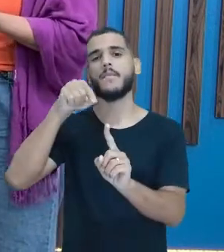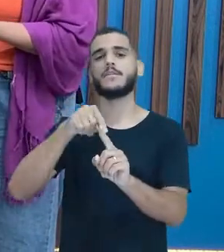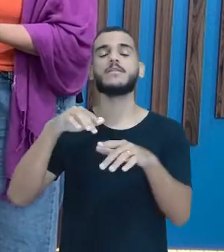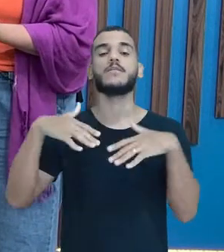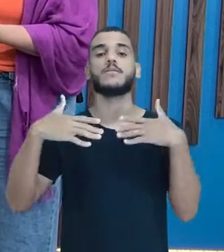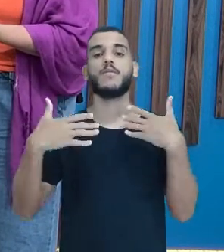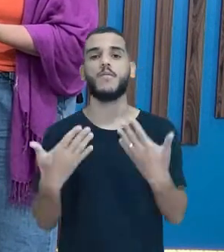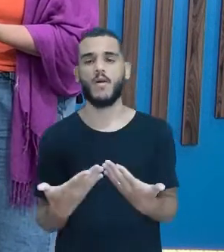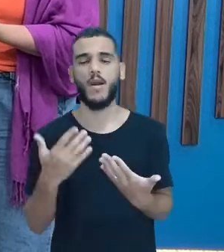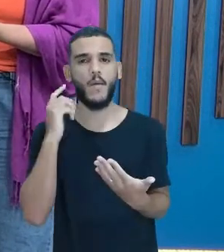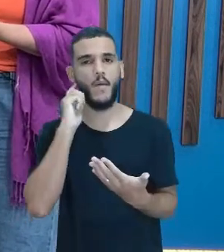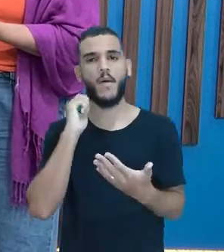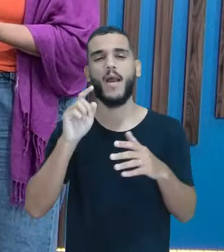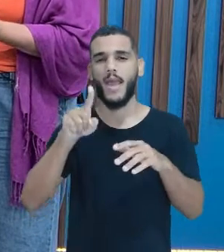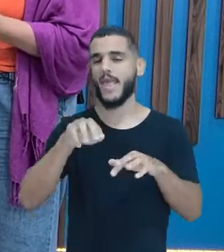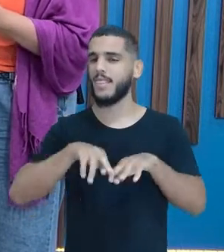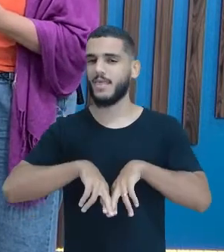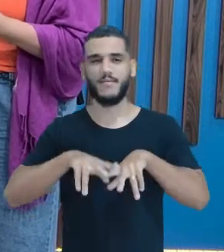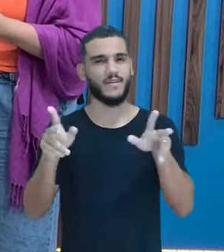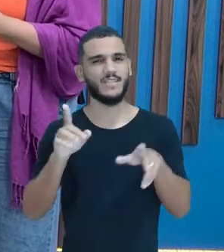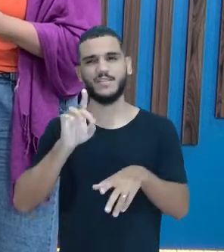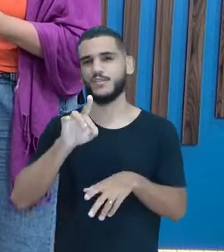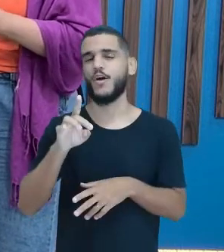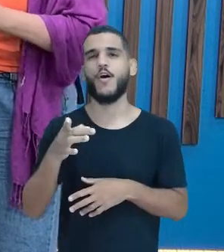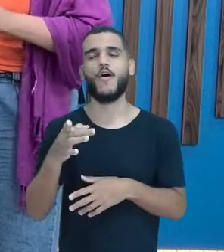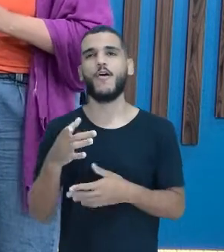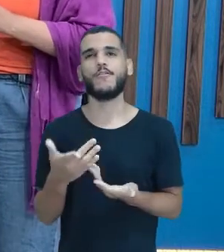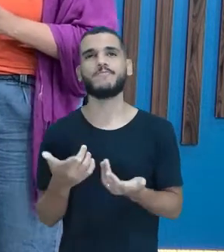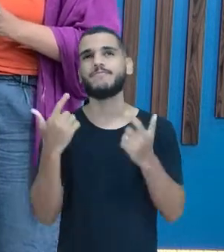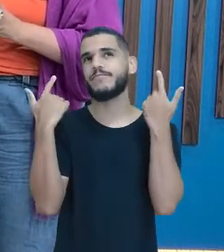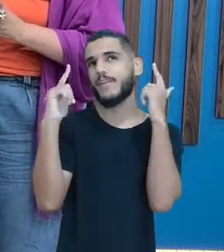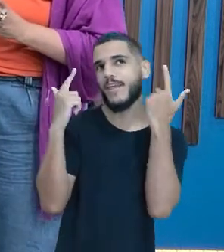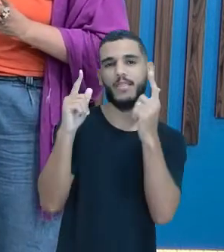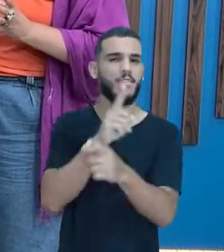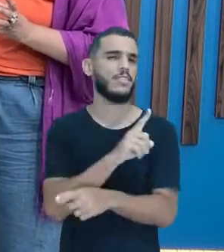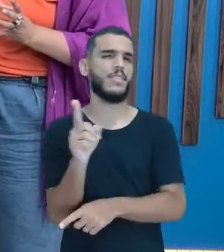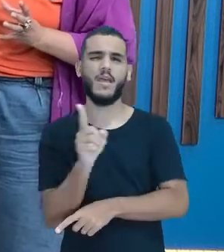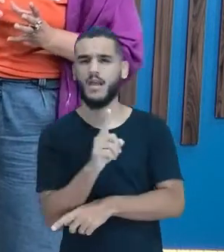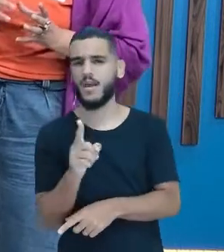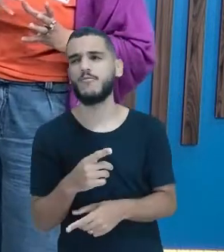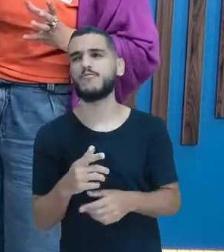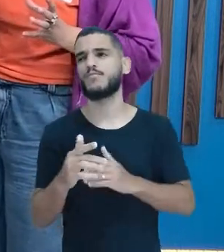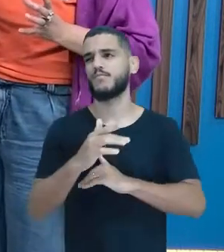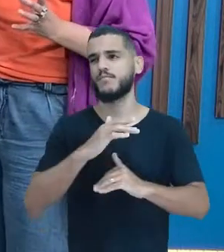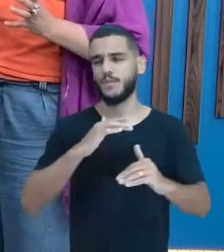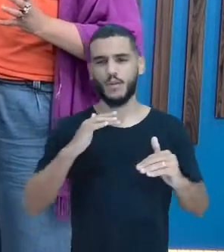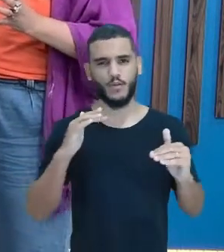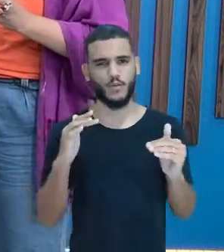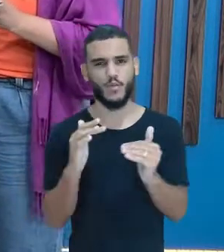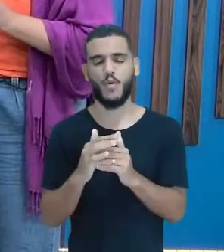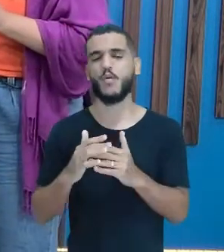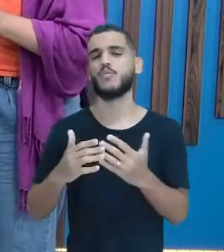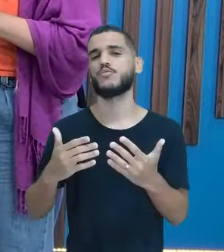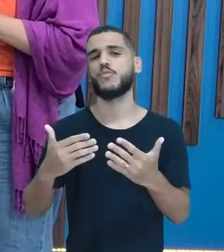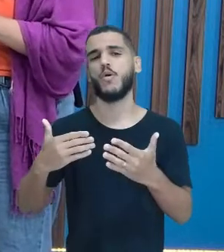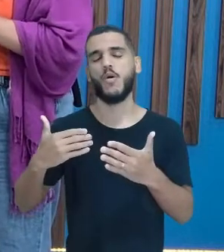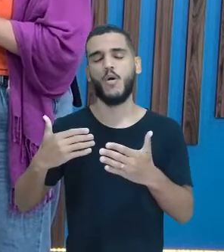é diferente, tá? Não é só entretenimento, mas é todo o processo